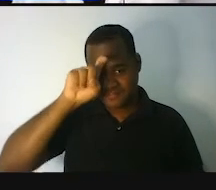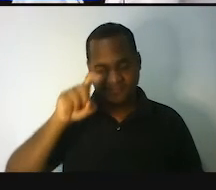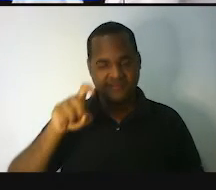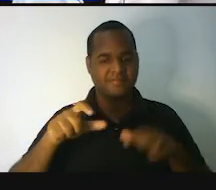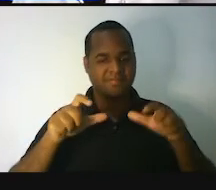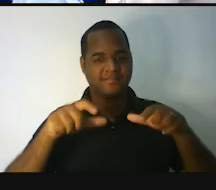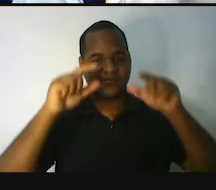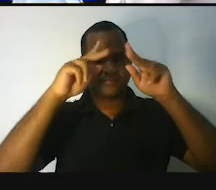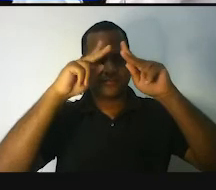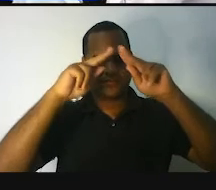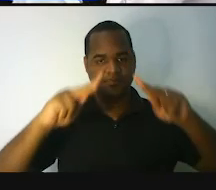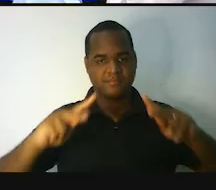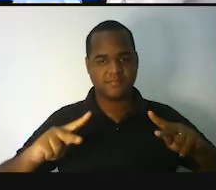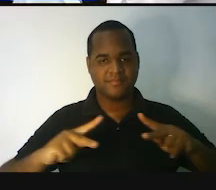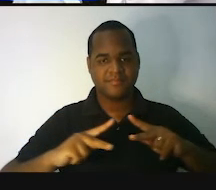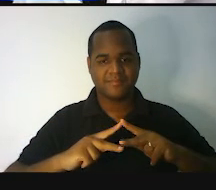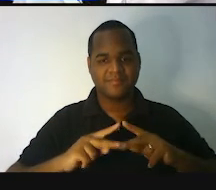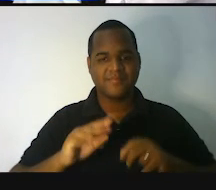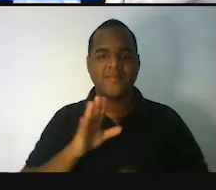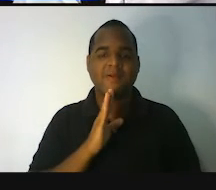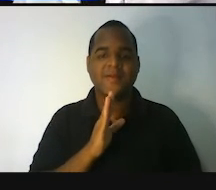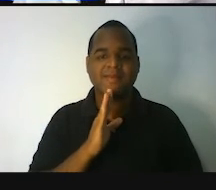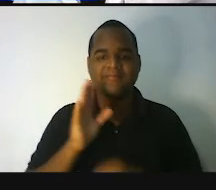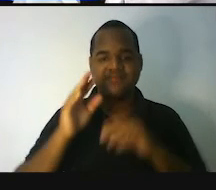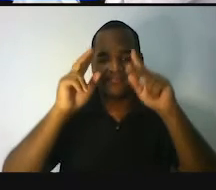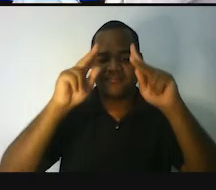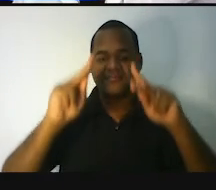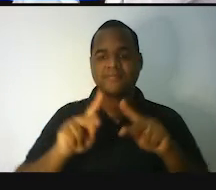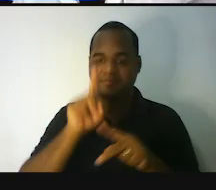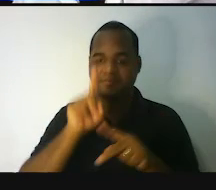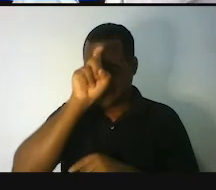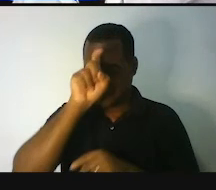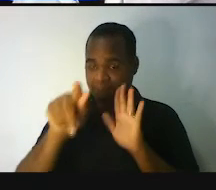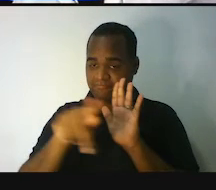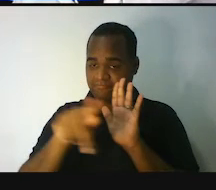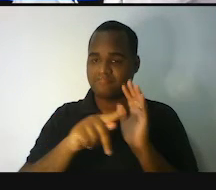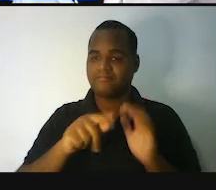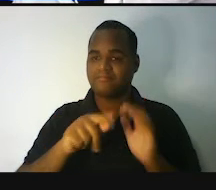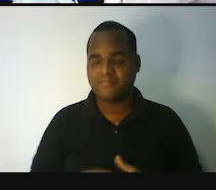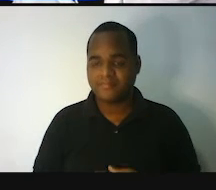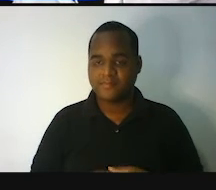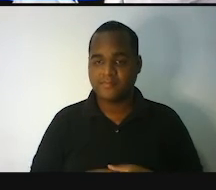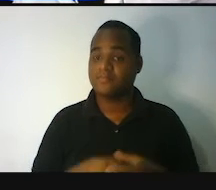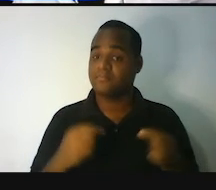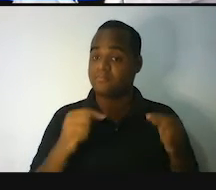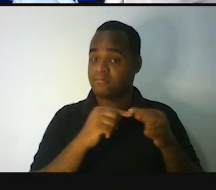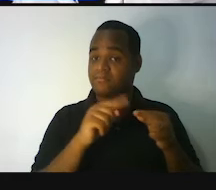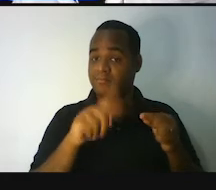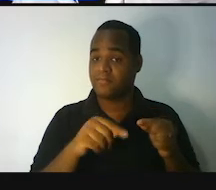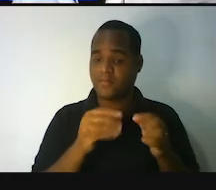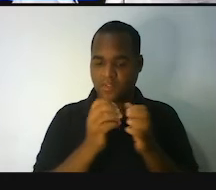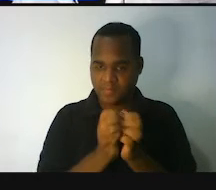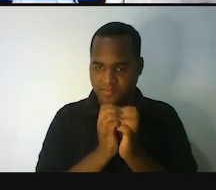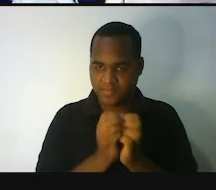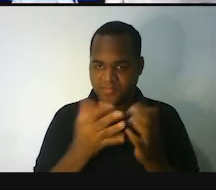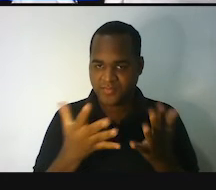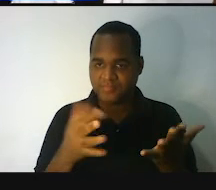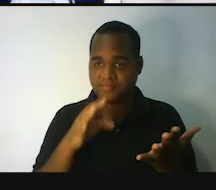Egito, as pirâmides do Egito. Imagine aí as pirâmides do Egito, tem o formato aqui do dado.